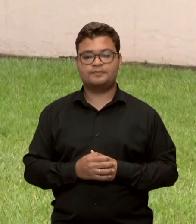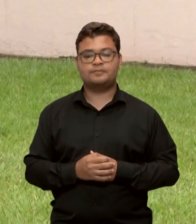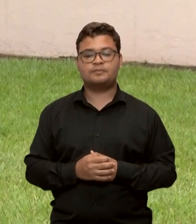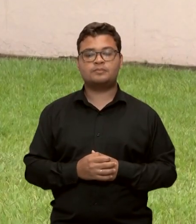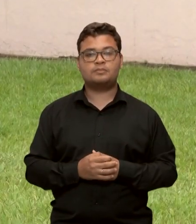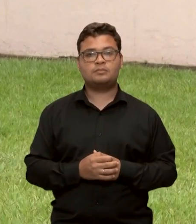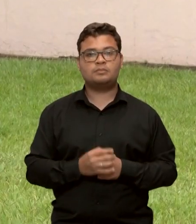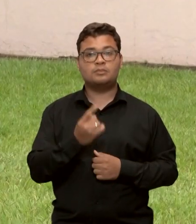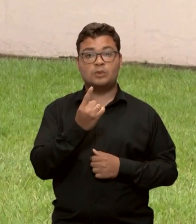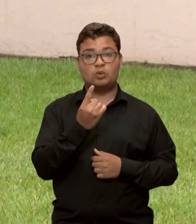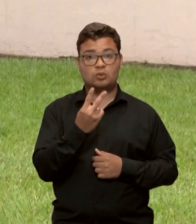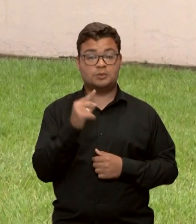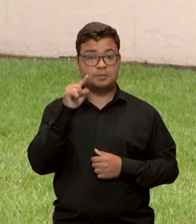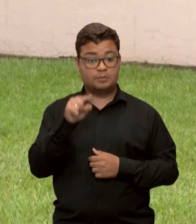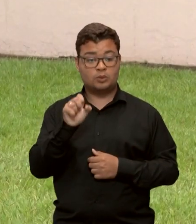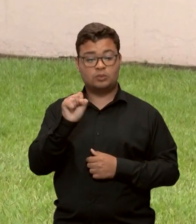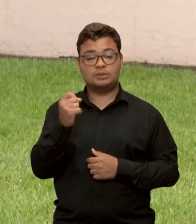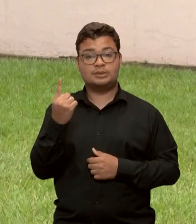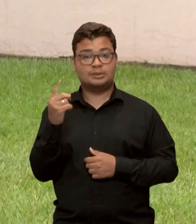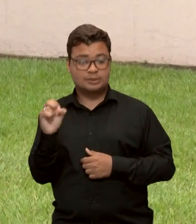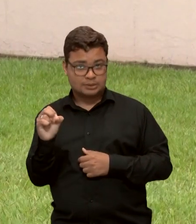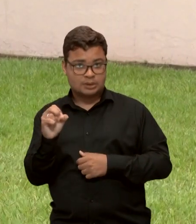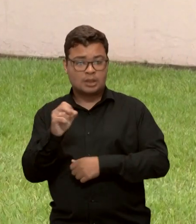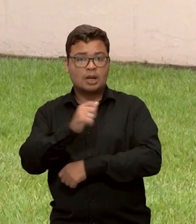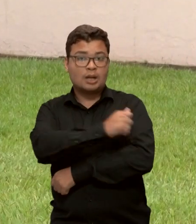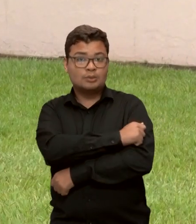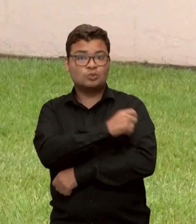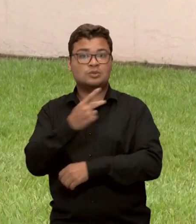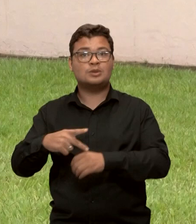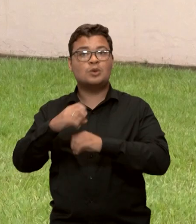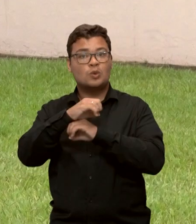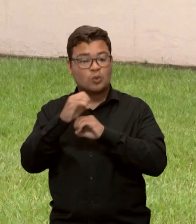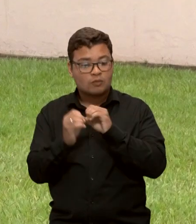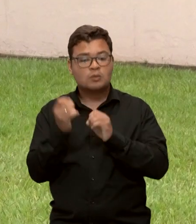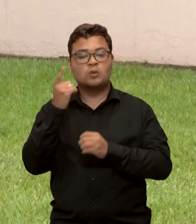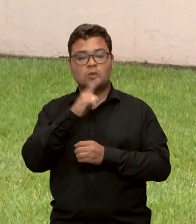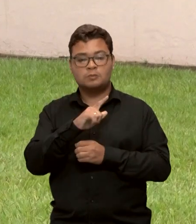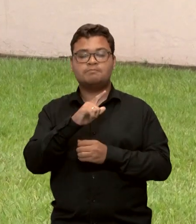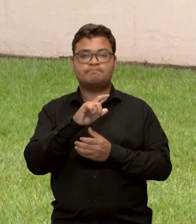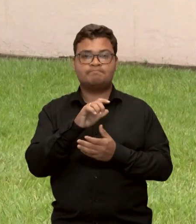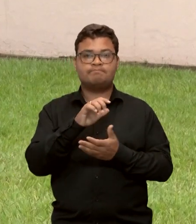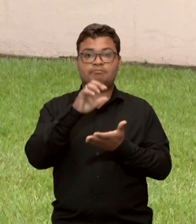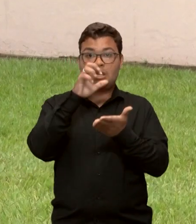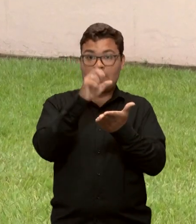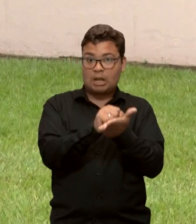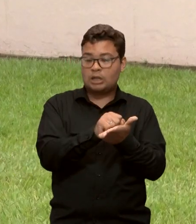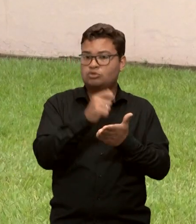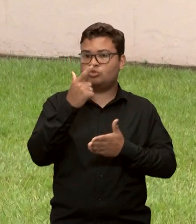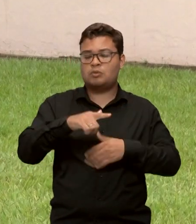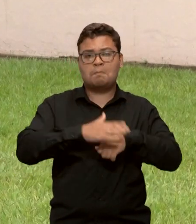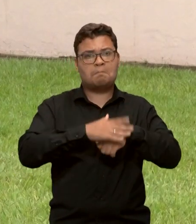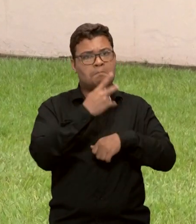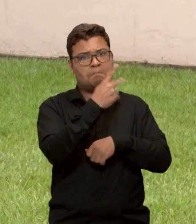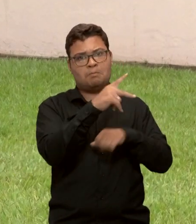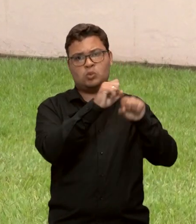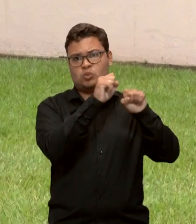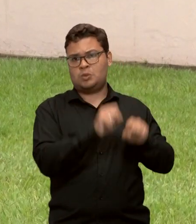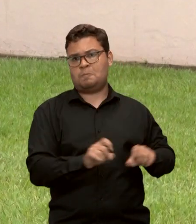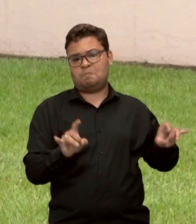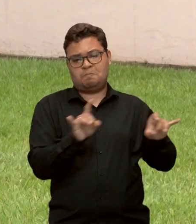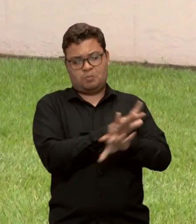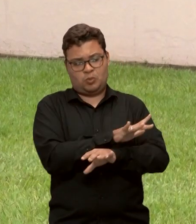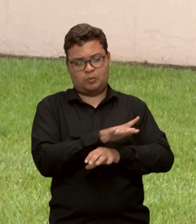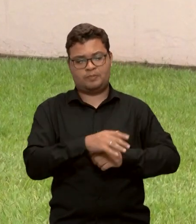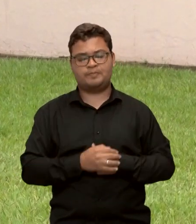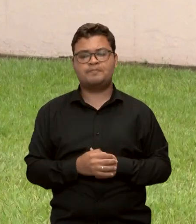.810 estudantes da UFG terão o recadastro do passe livre estudantil feito automaticamente. Os